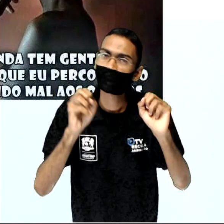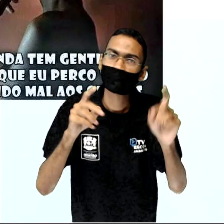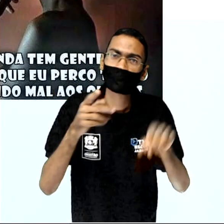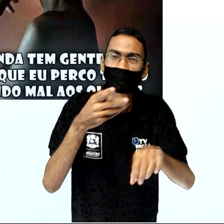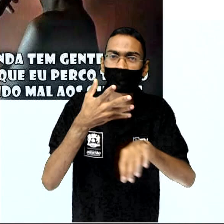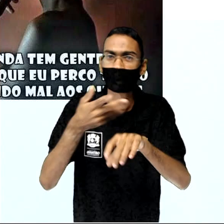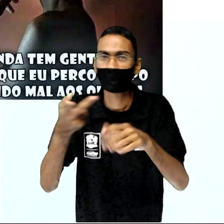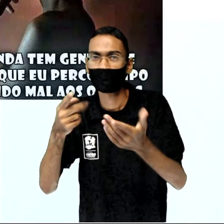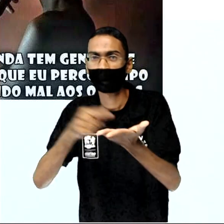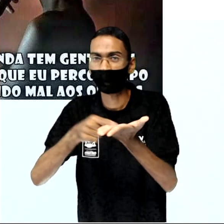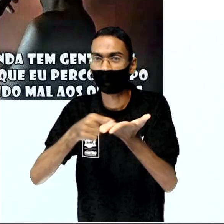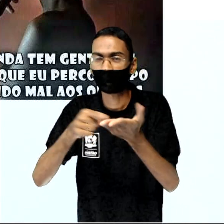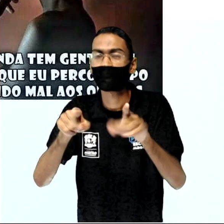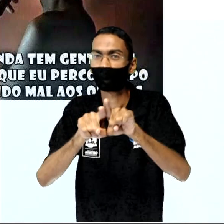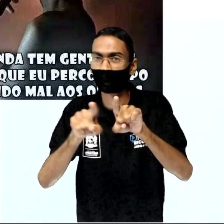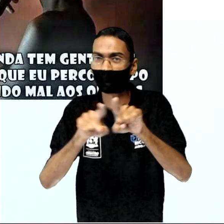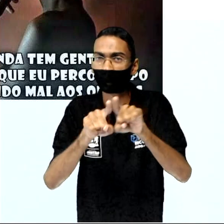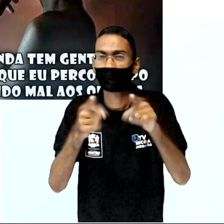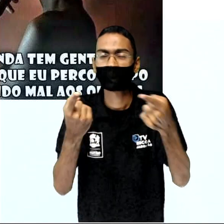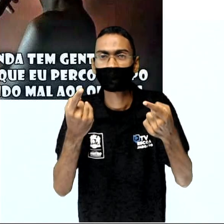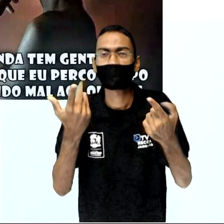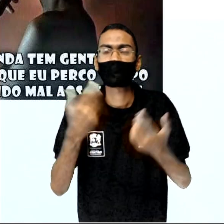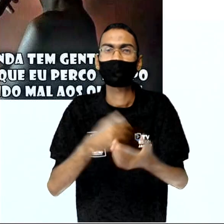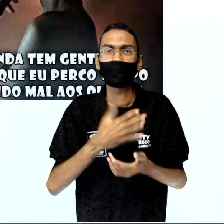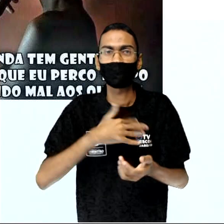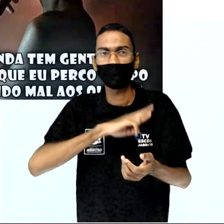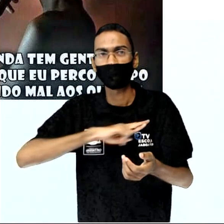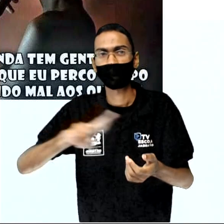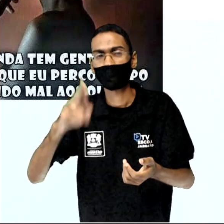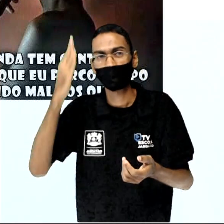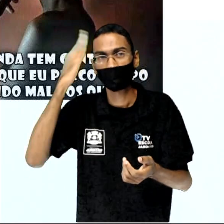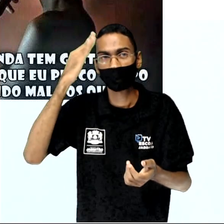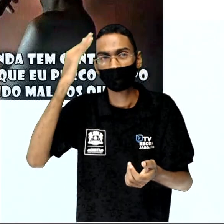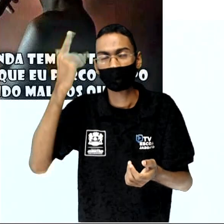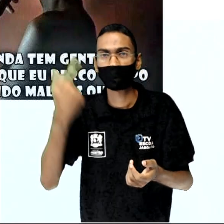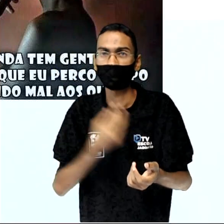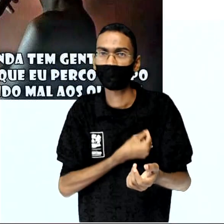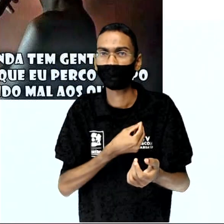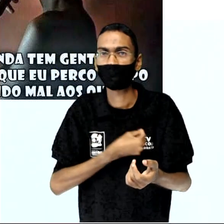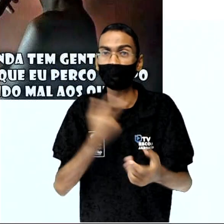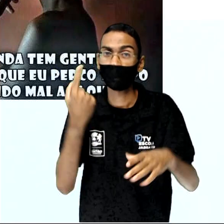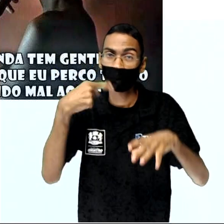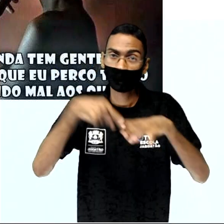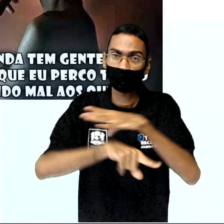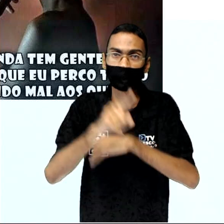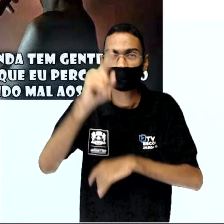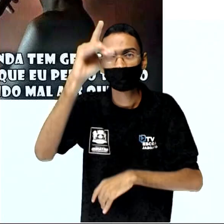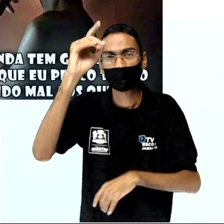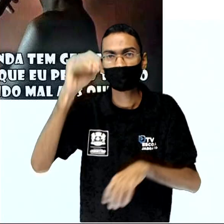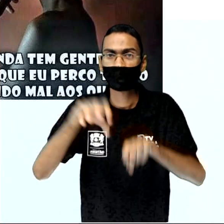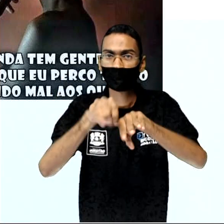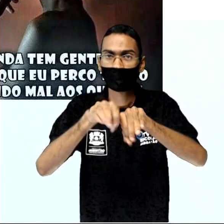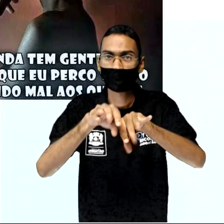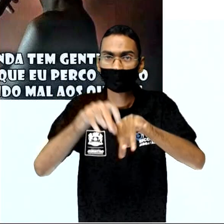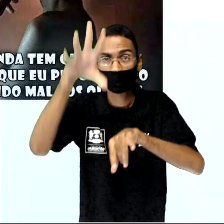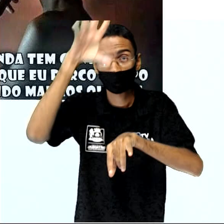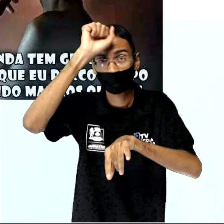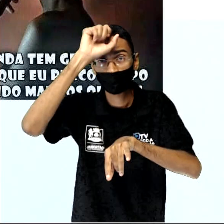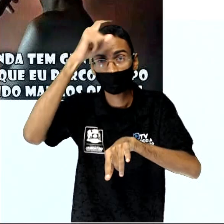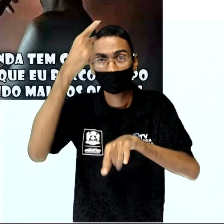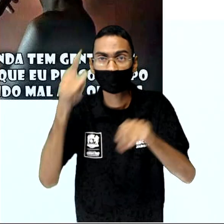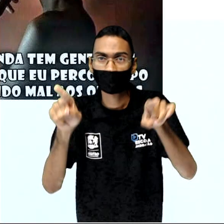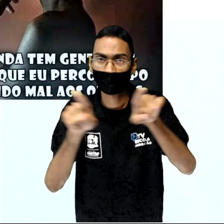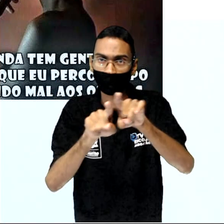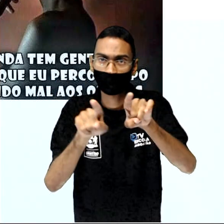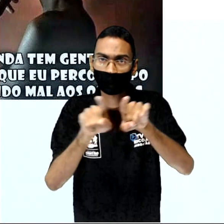complexa, dá entendimento da vida e quanto mais me aprofundo nos ensinamentos, vejo que esta